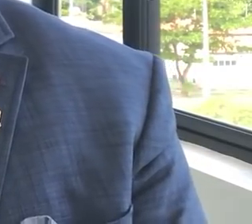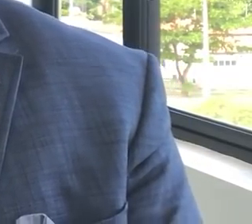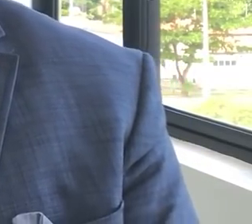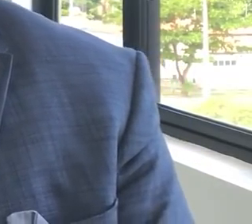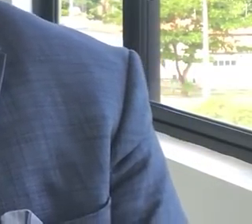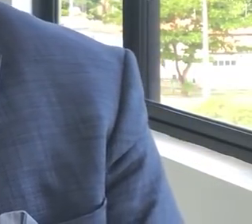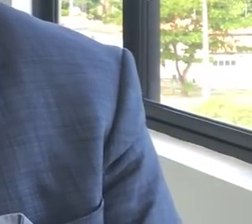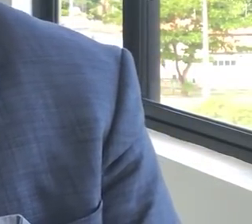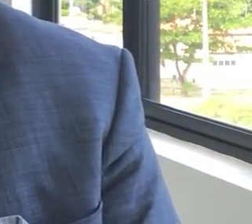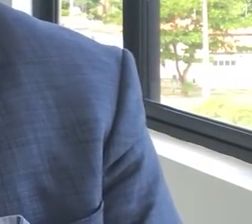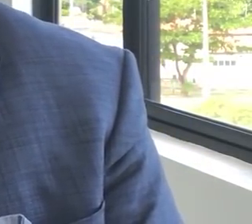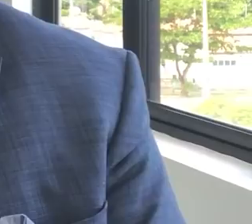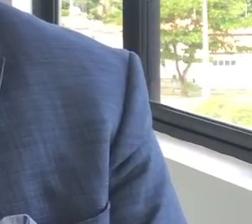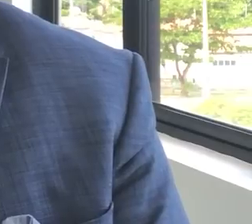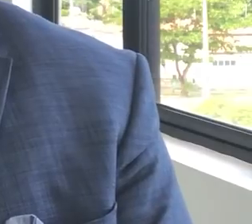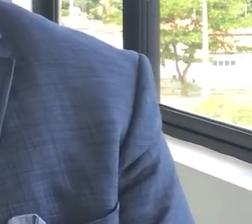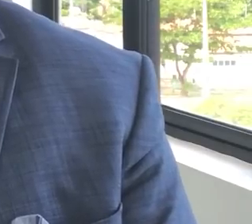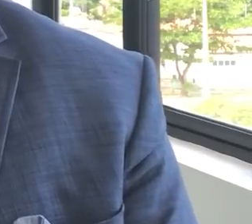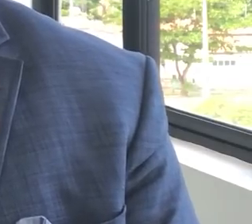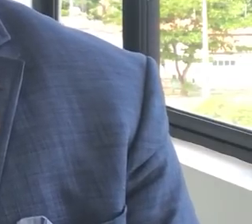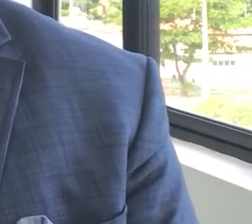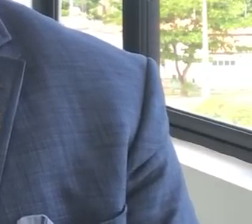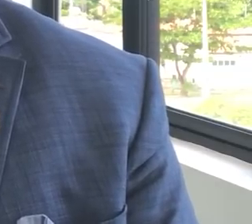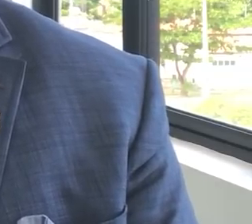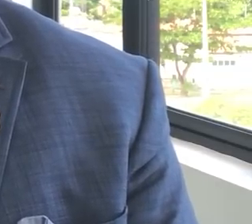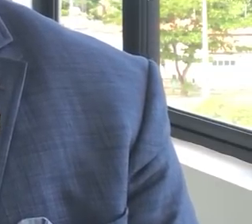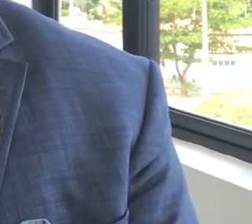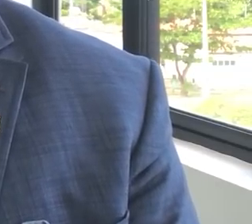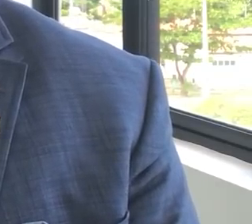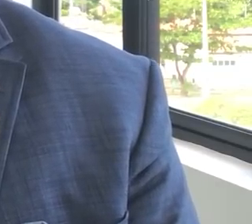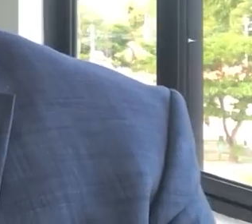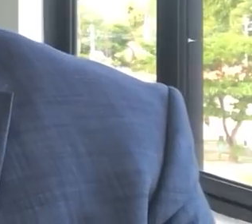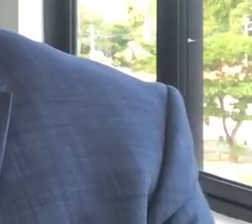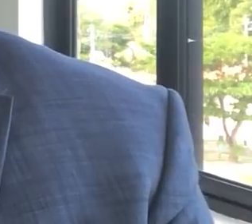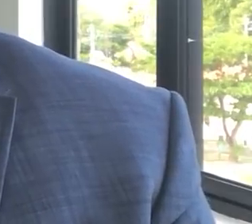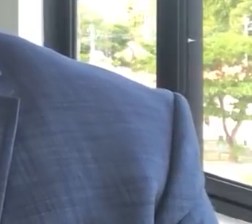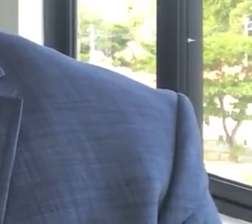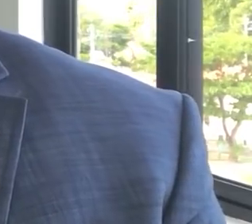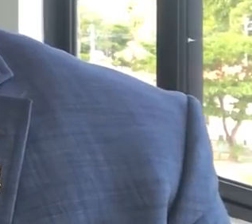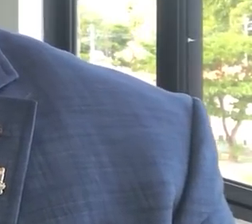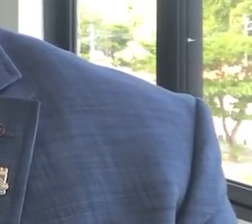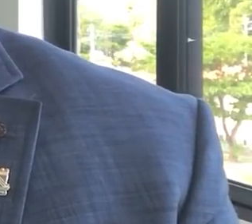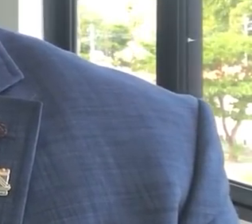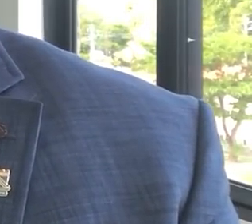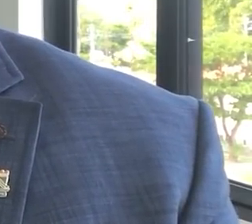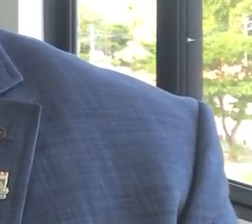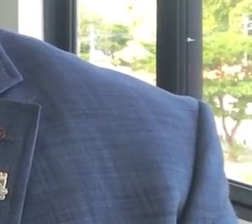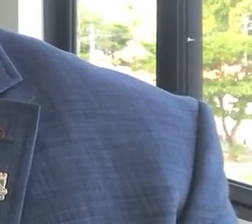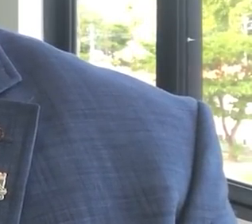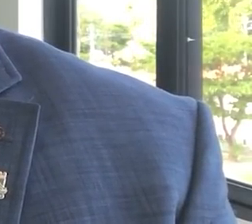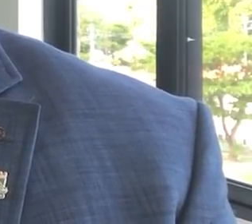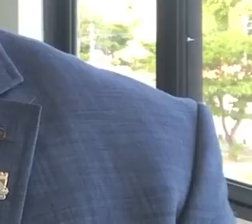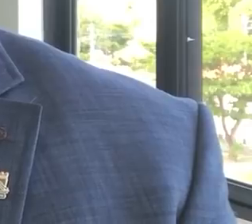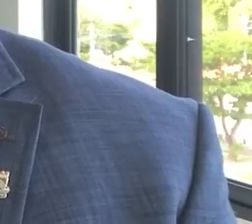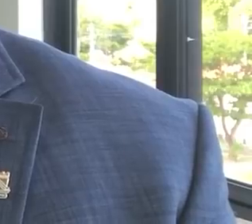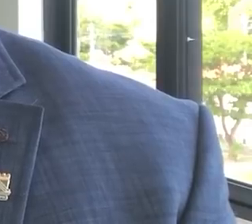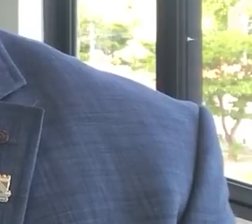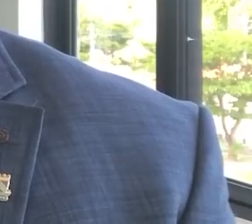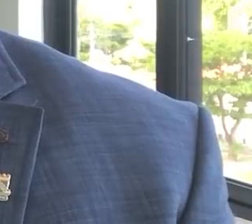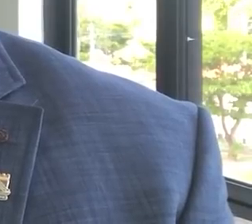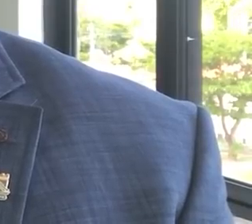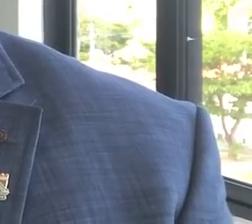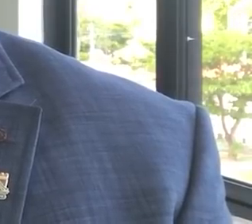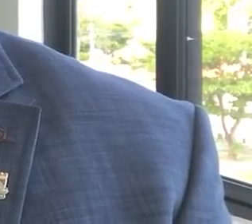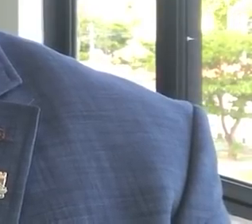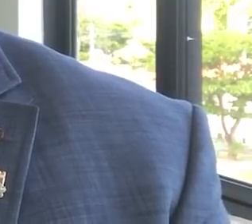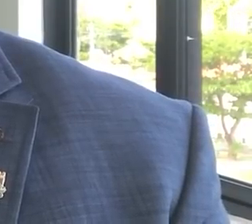atenderá a professores, estudantes, pesquisadores de todo o Brasil. Esta plataforma é de livro e propagandas, o que